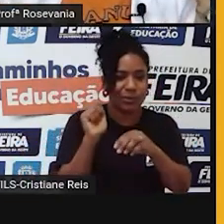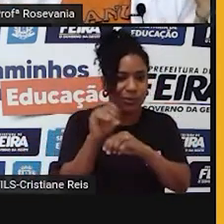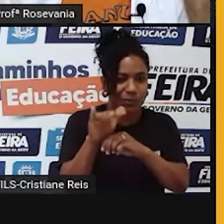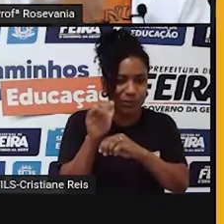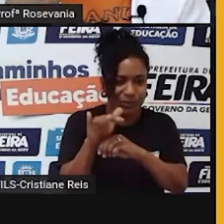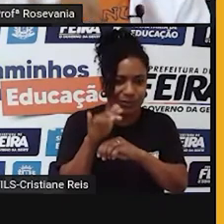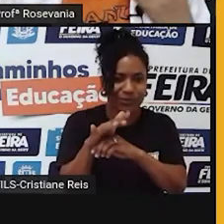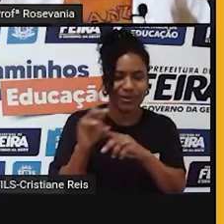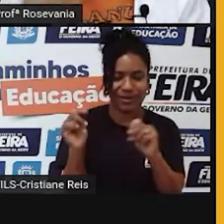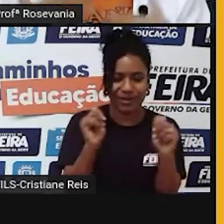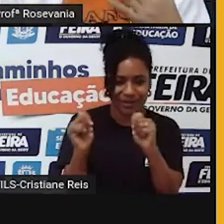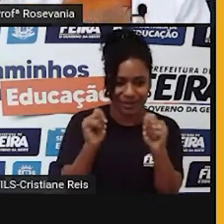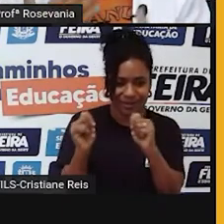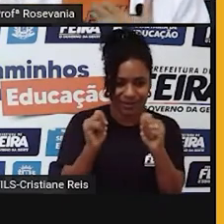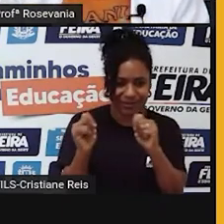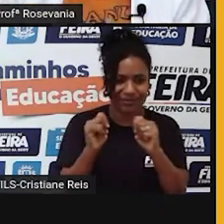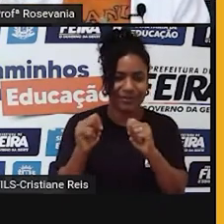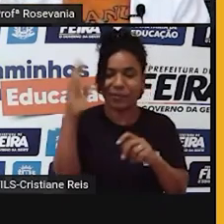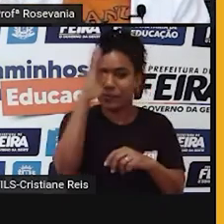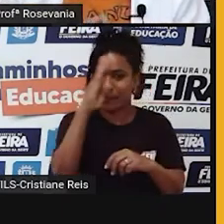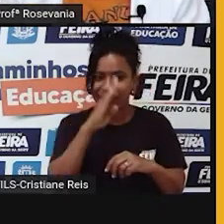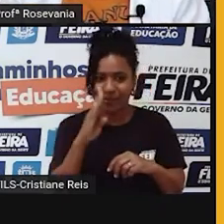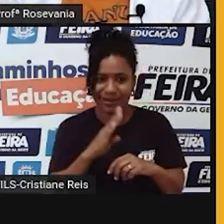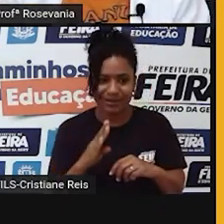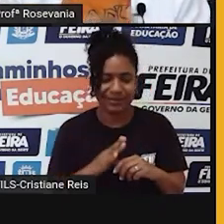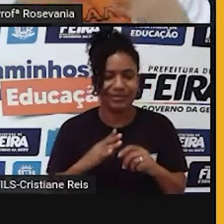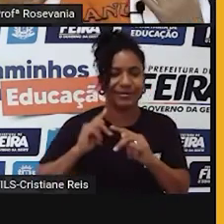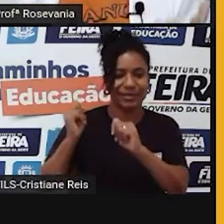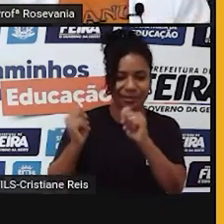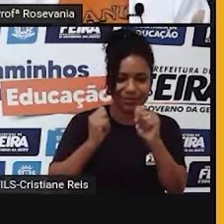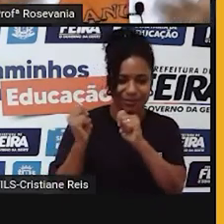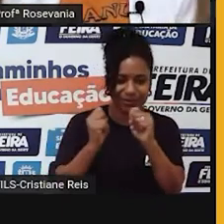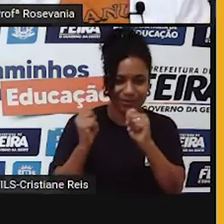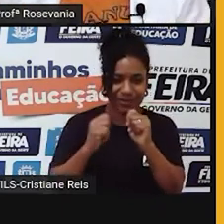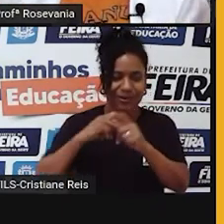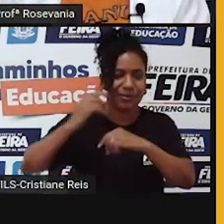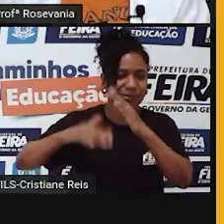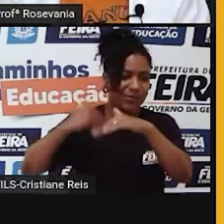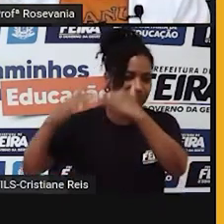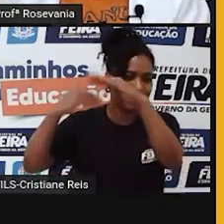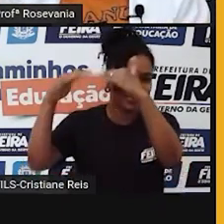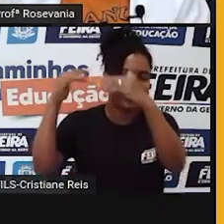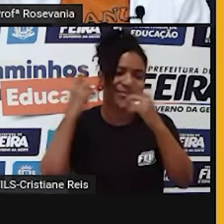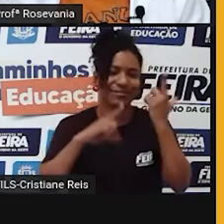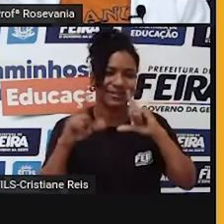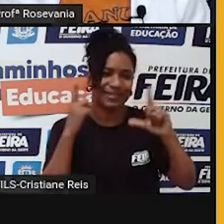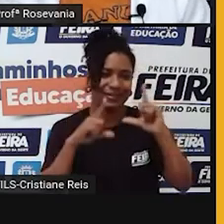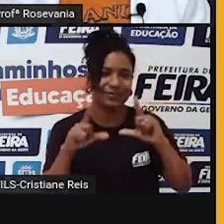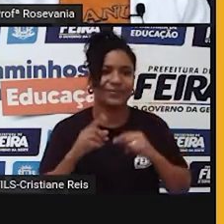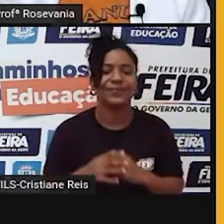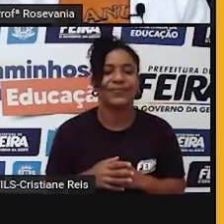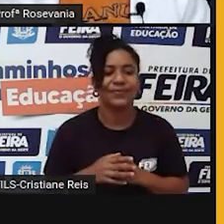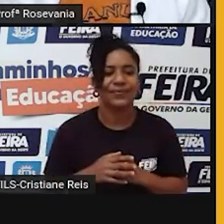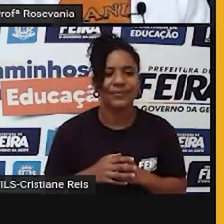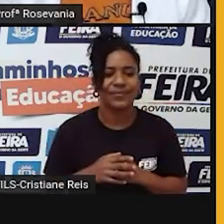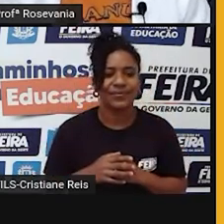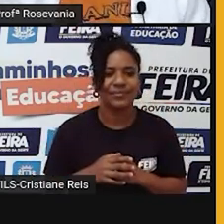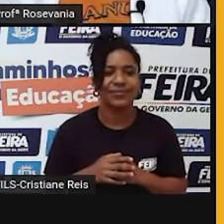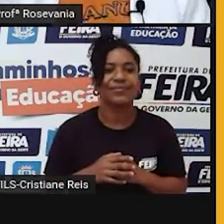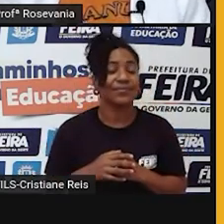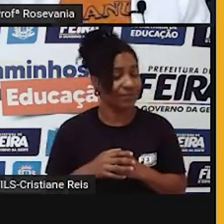faz o país, né, gerar a economia e enriquecendo. É claro